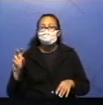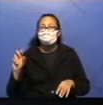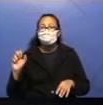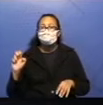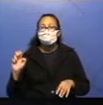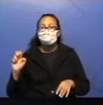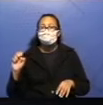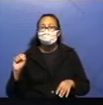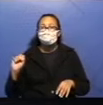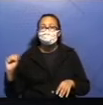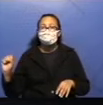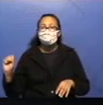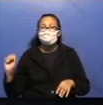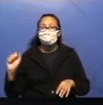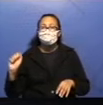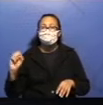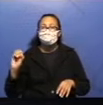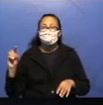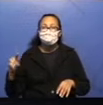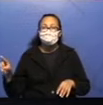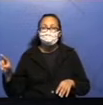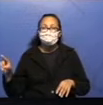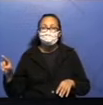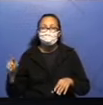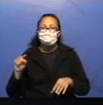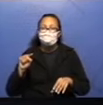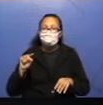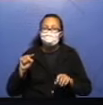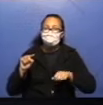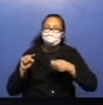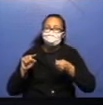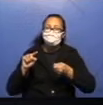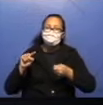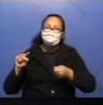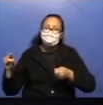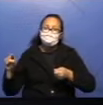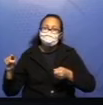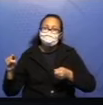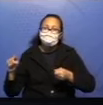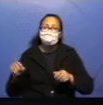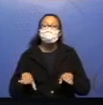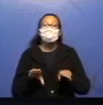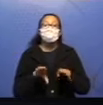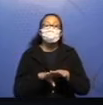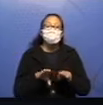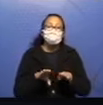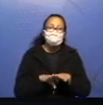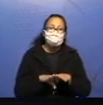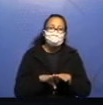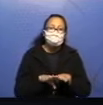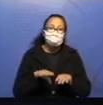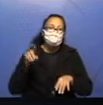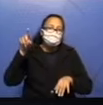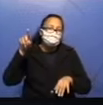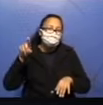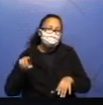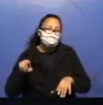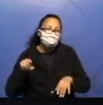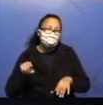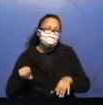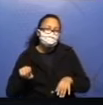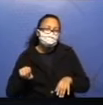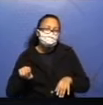você vai usar Se a frase for uma pergunta. O ponto de exclamação. Use se a frase for uma